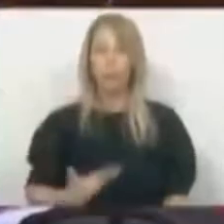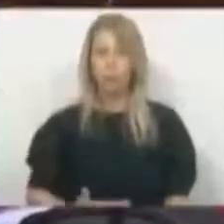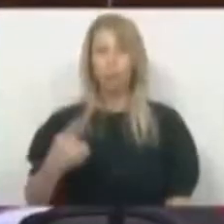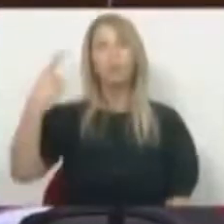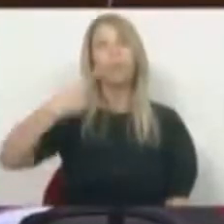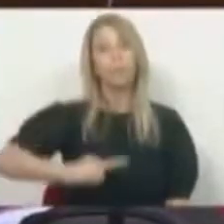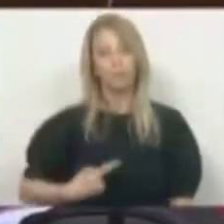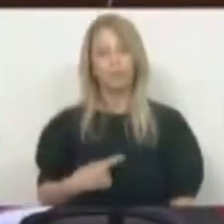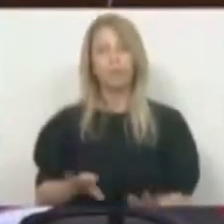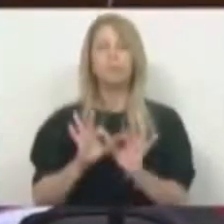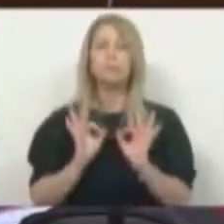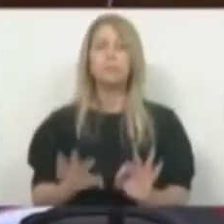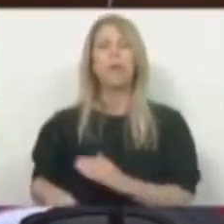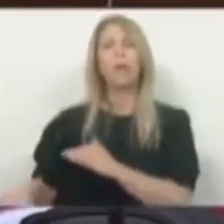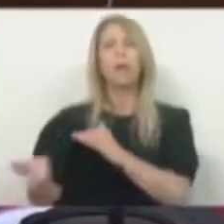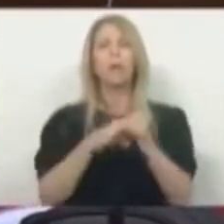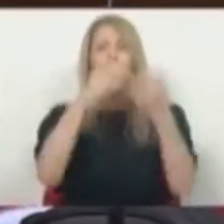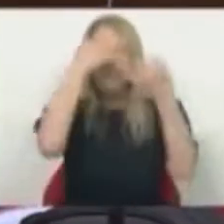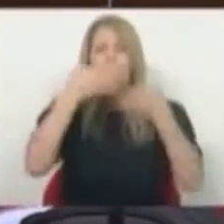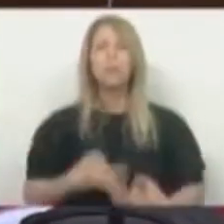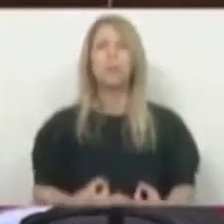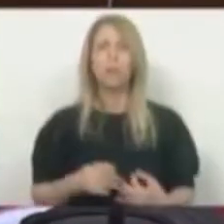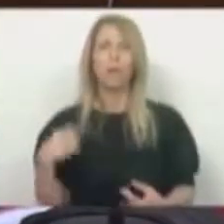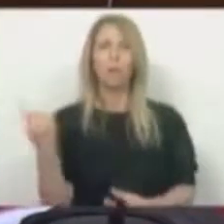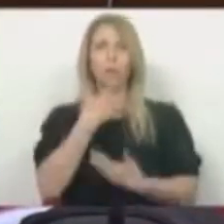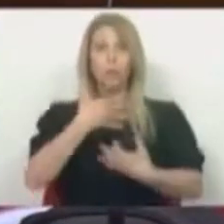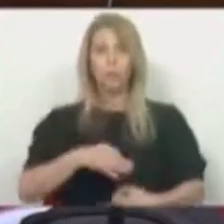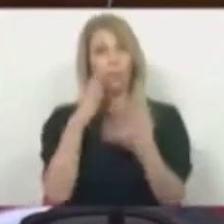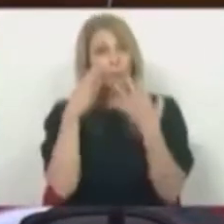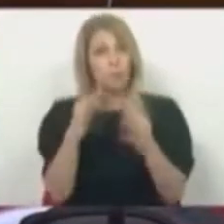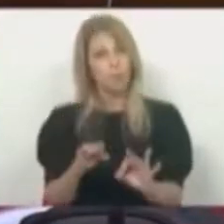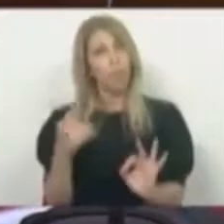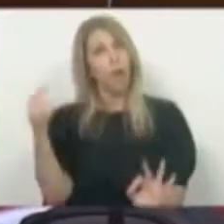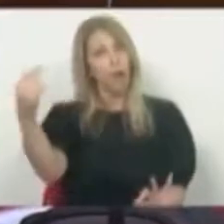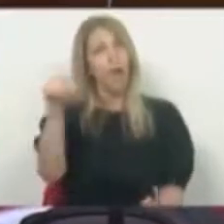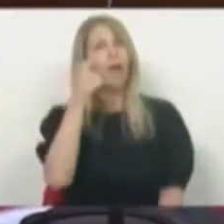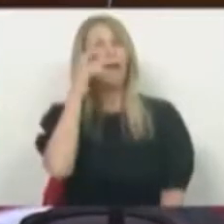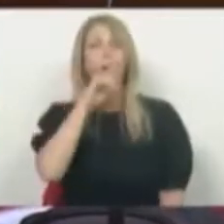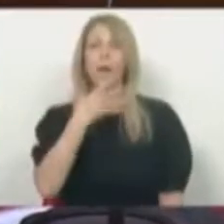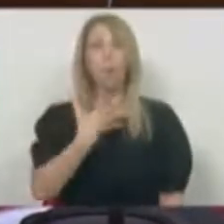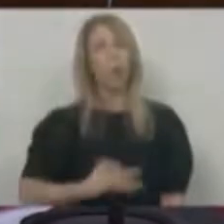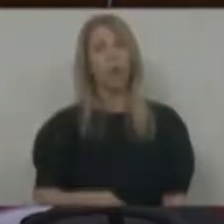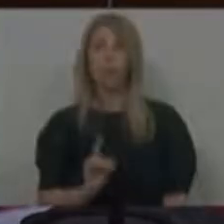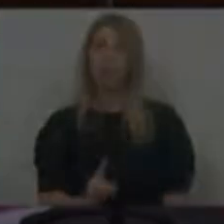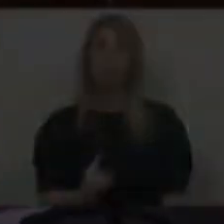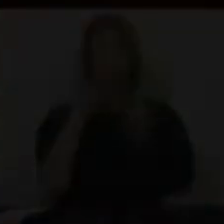dignidade para todos. É simples, há quem não acredite nisto, quem não acredita nisto, é porque não é humanista. Muito obrigado.